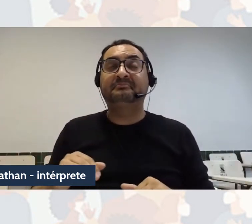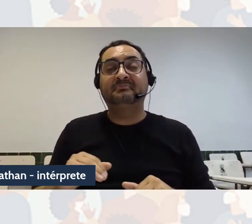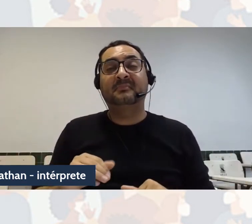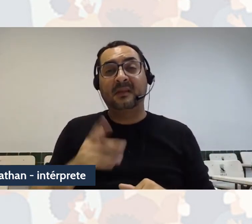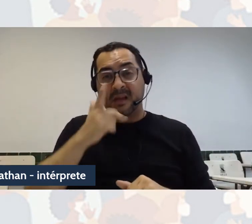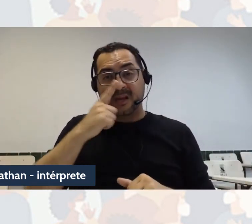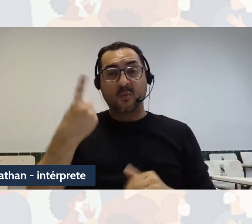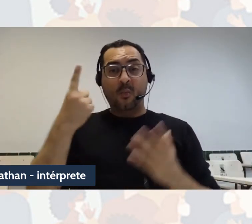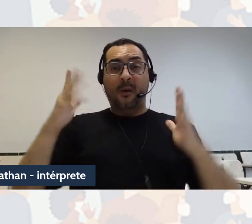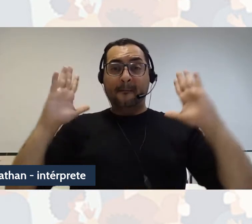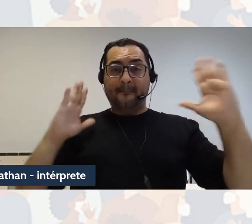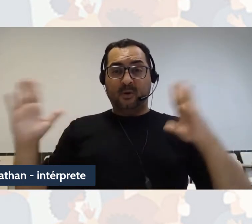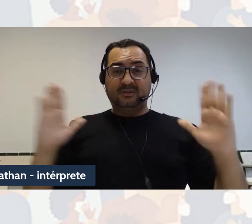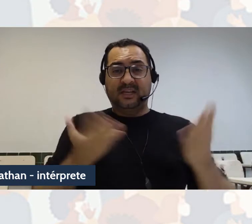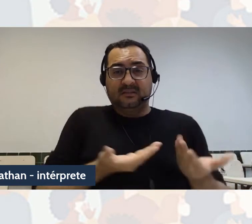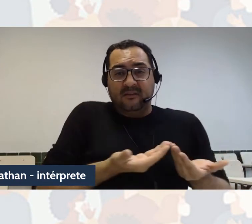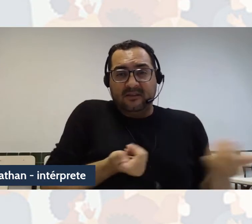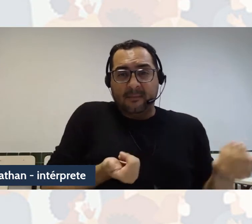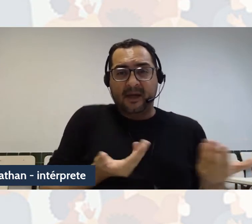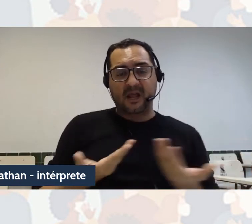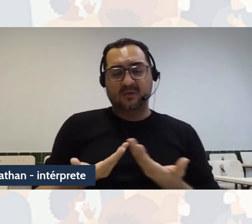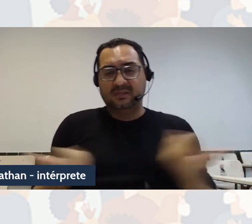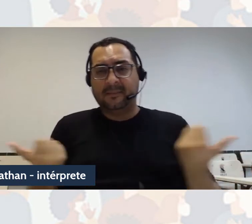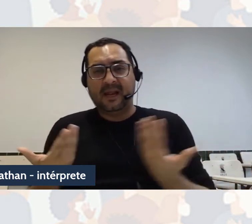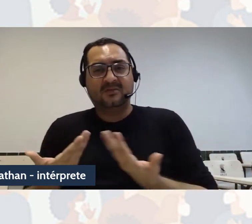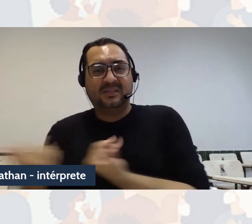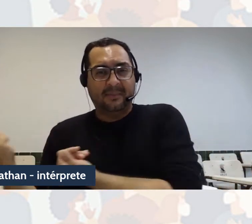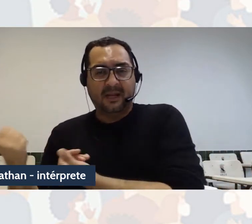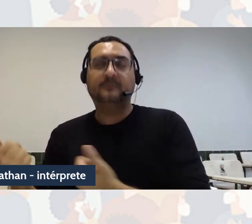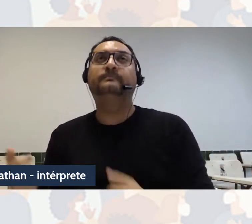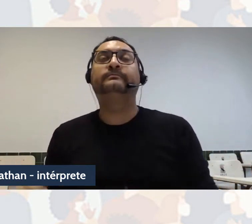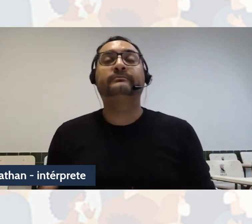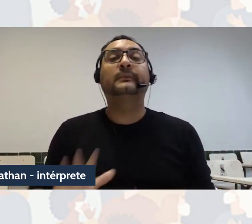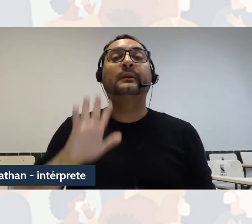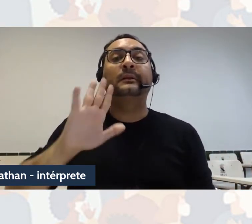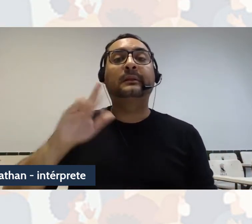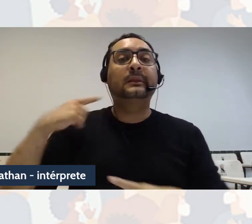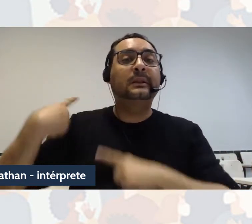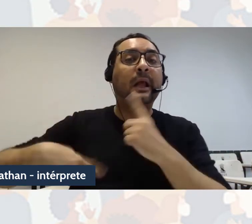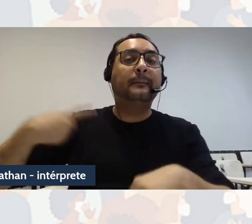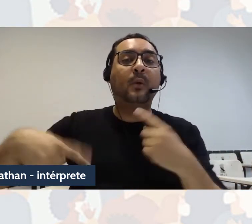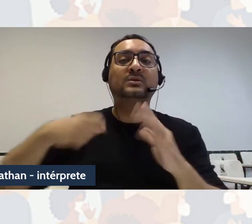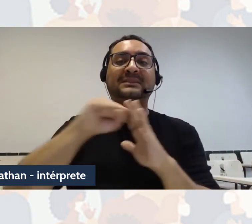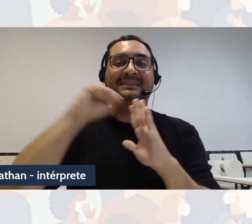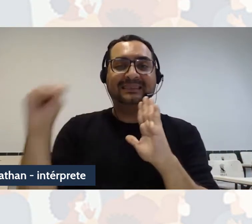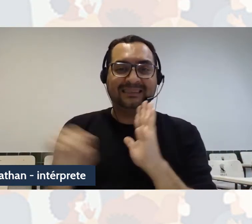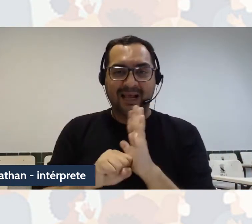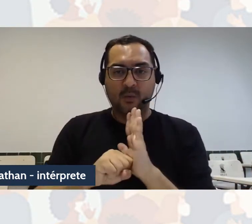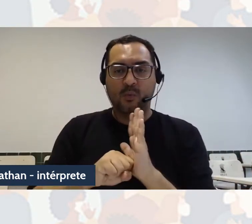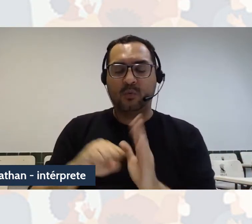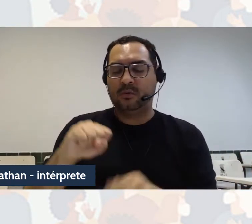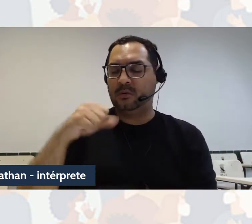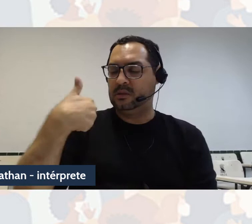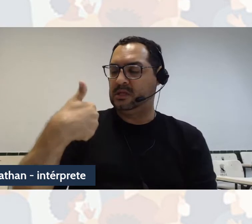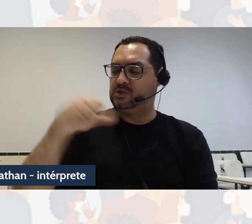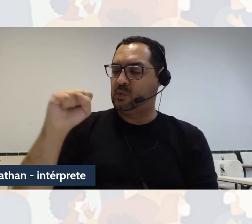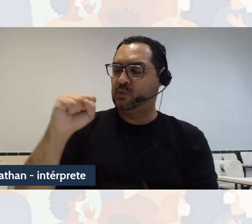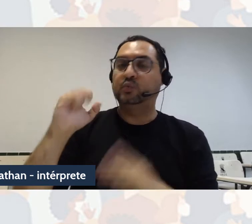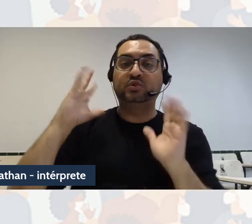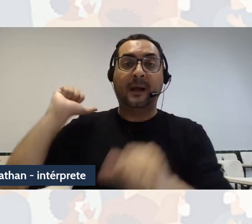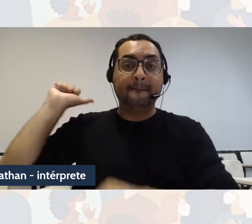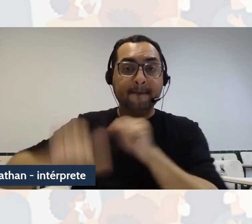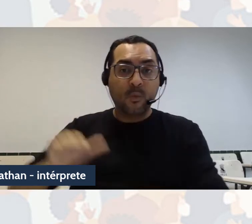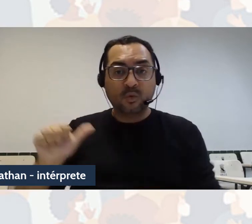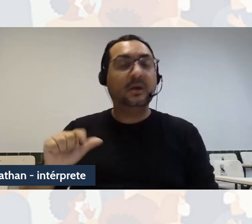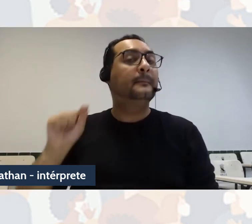esse entendimento da episteme. Já no final do século XVIII, isso vai se modificando e aí entra a história, né,